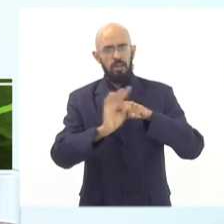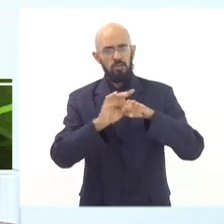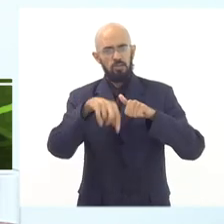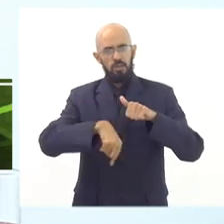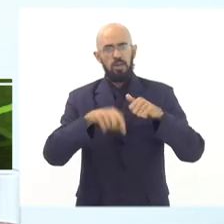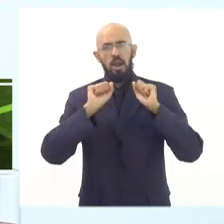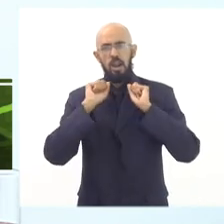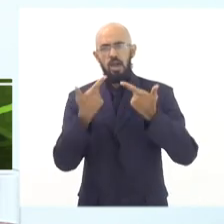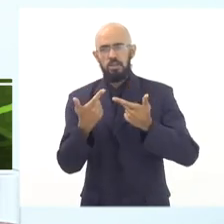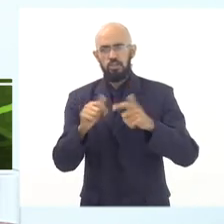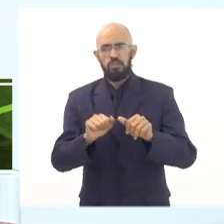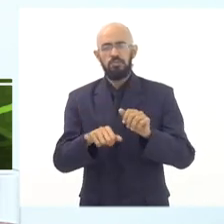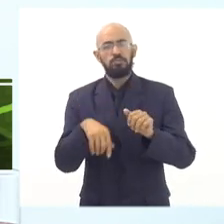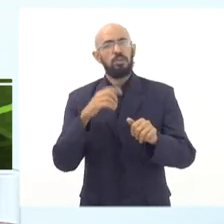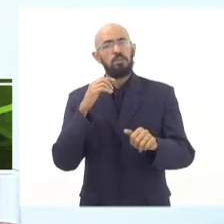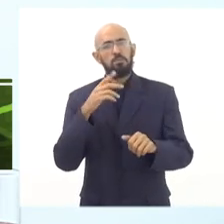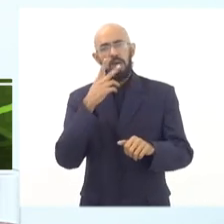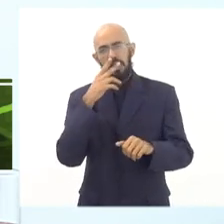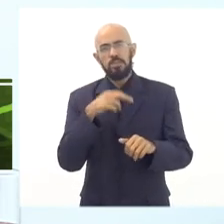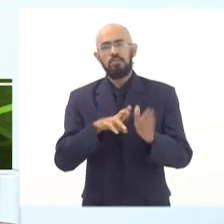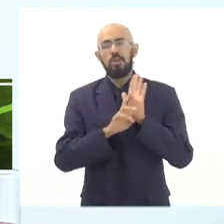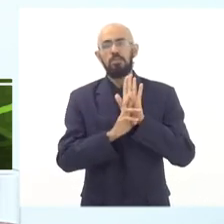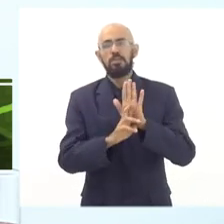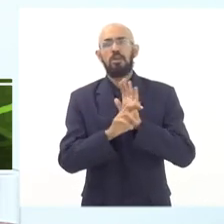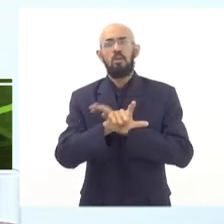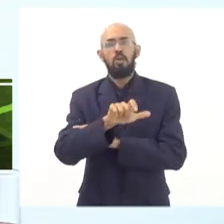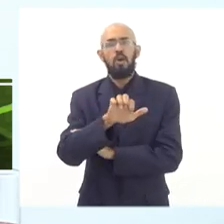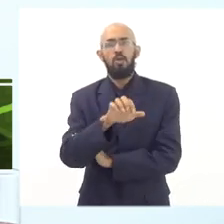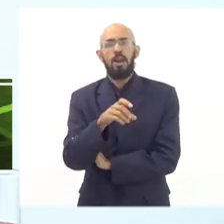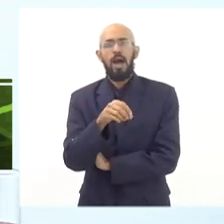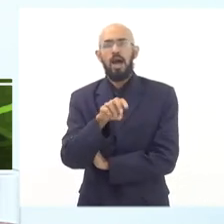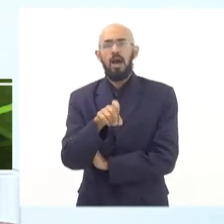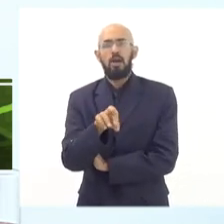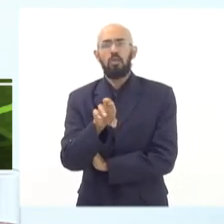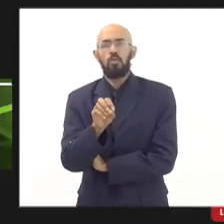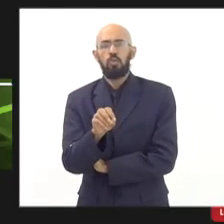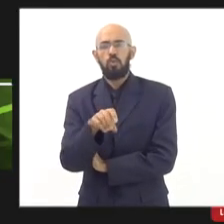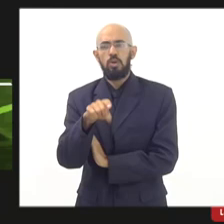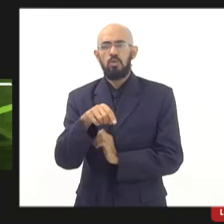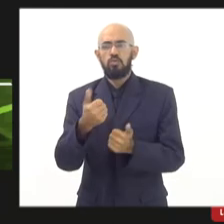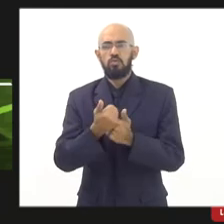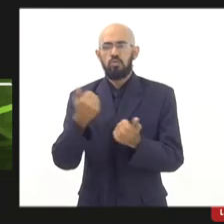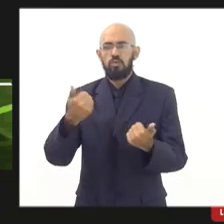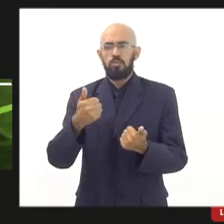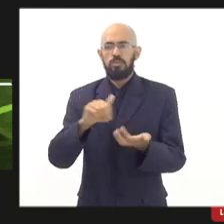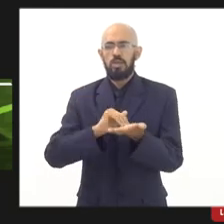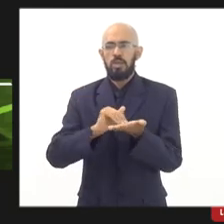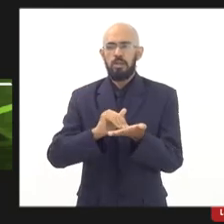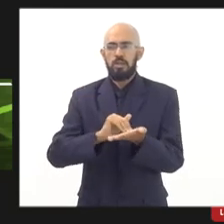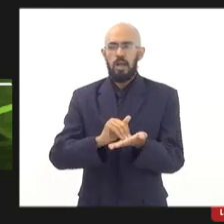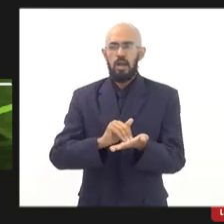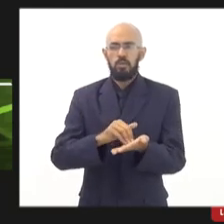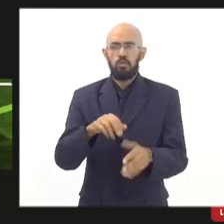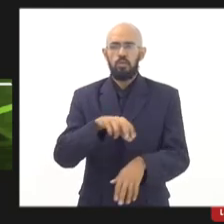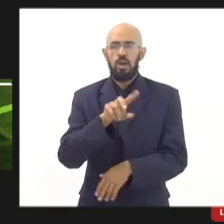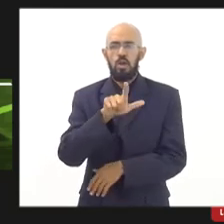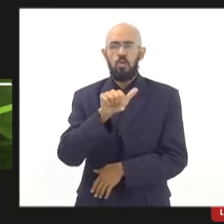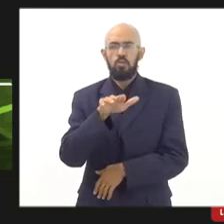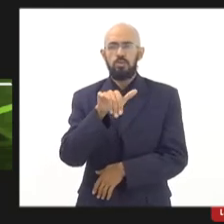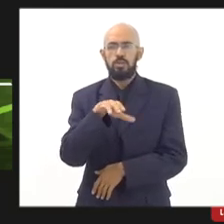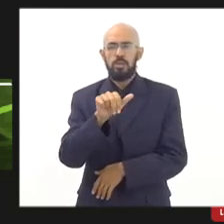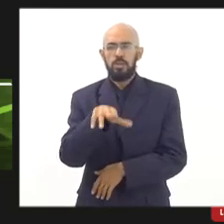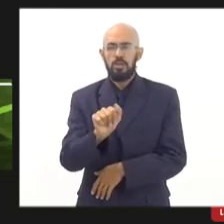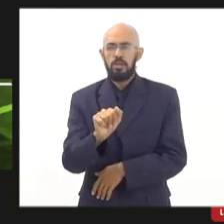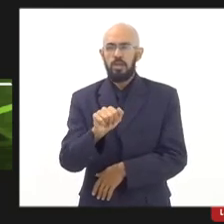os representantes são o Leonardo Moraes, que é o subsecretário de Gestão Administrativa e a Luciana Magalhães, que é